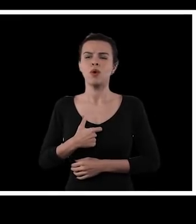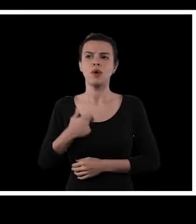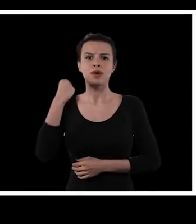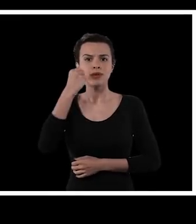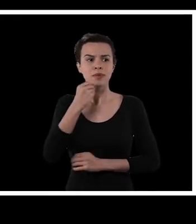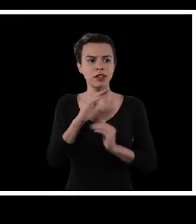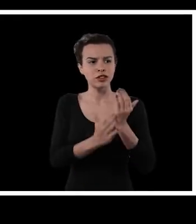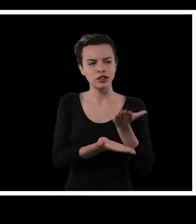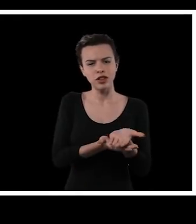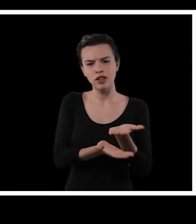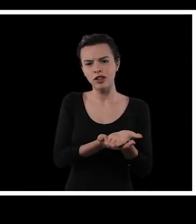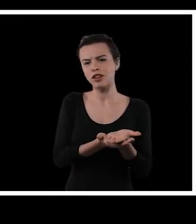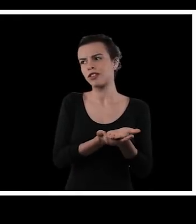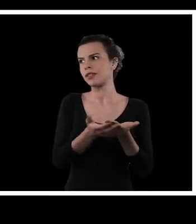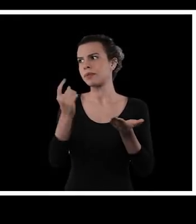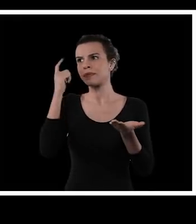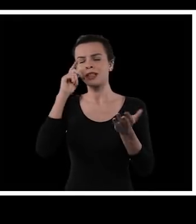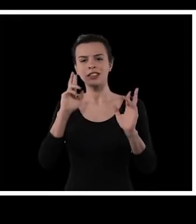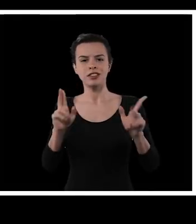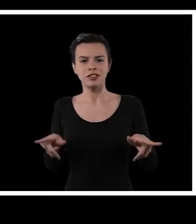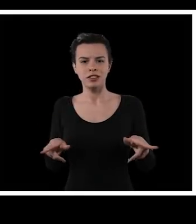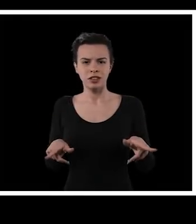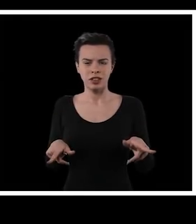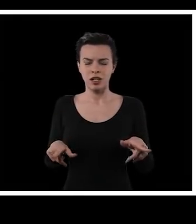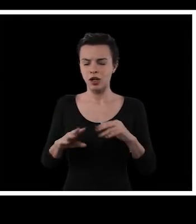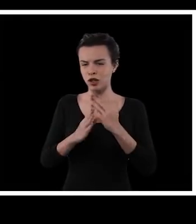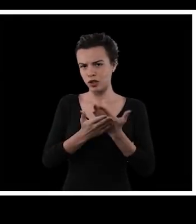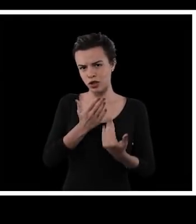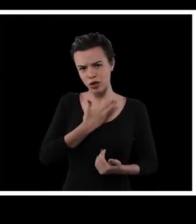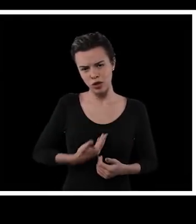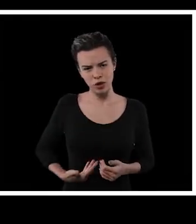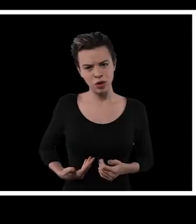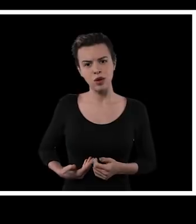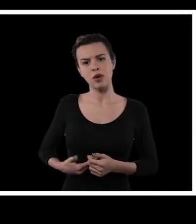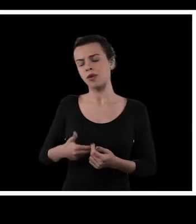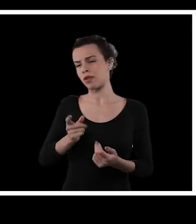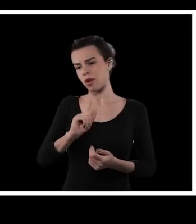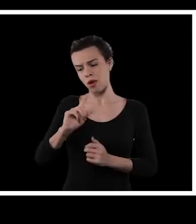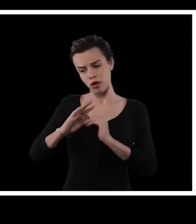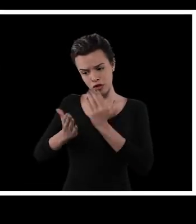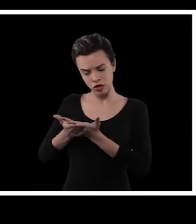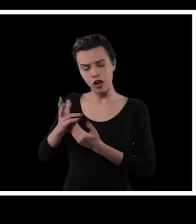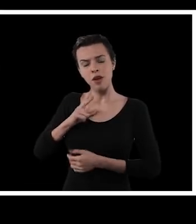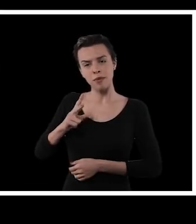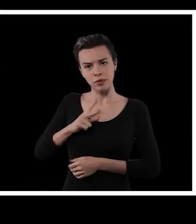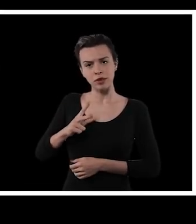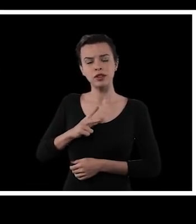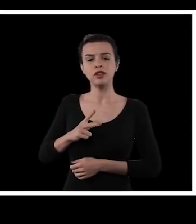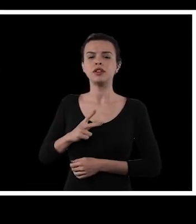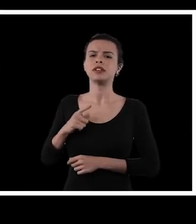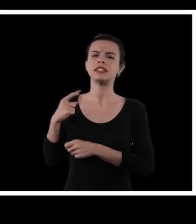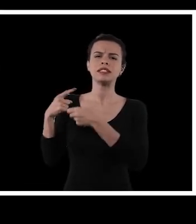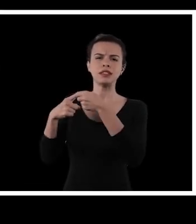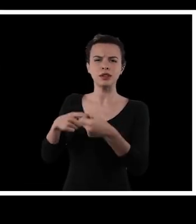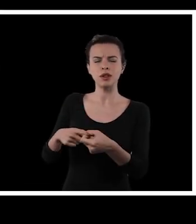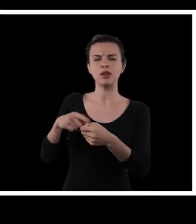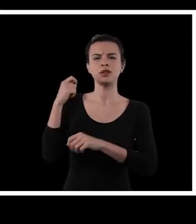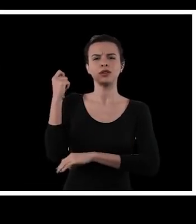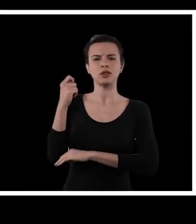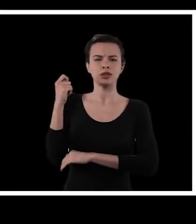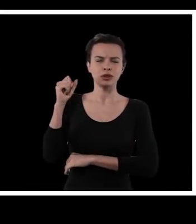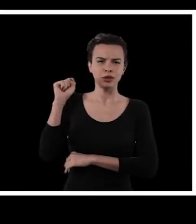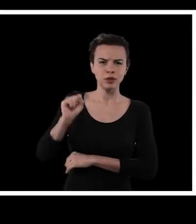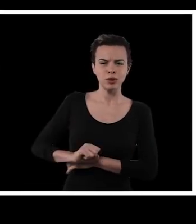e isso fez com que a minha experiência de escola fosse diferente. Eu estudei em escola pública, eu estudei em escola particular,